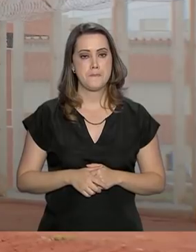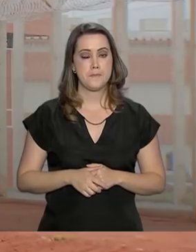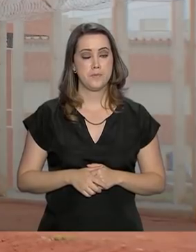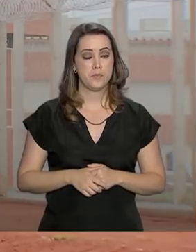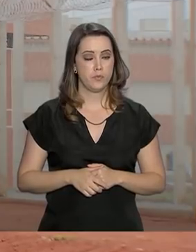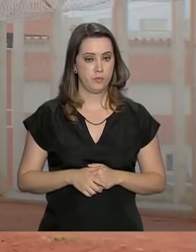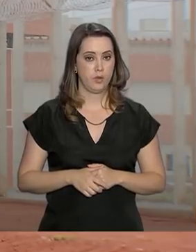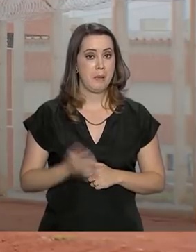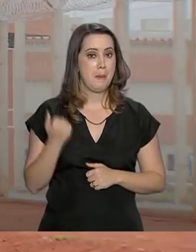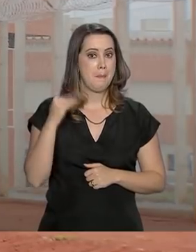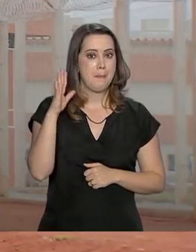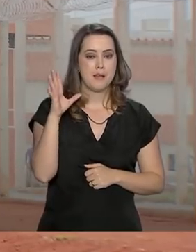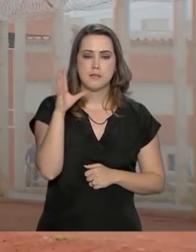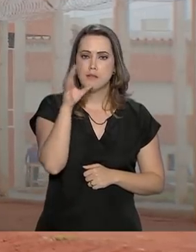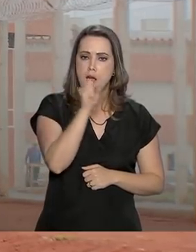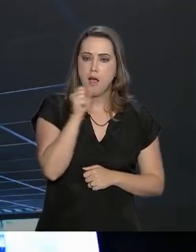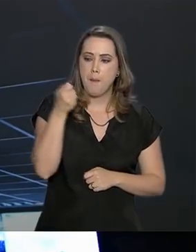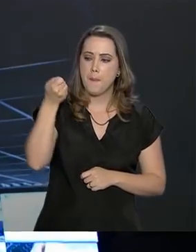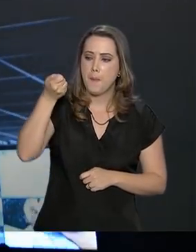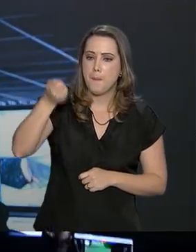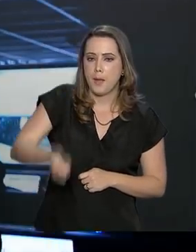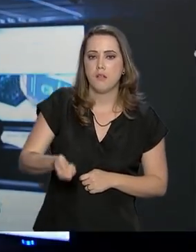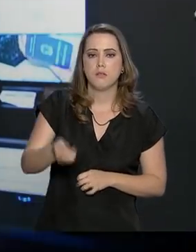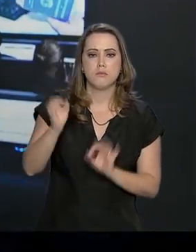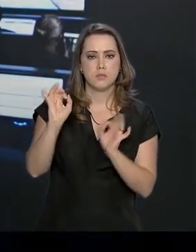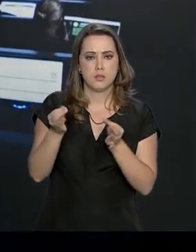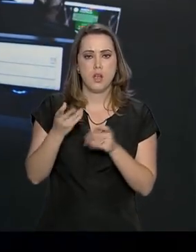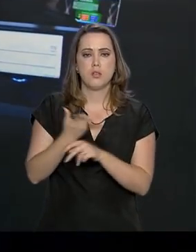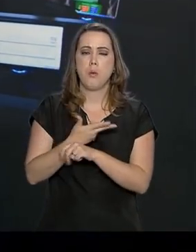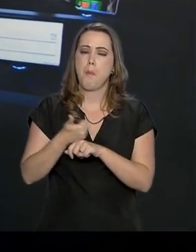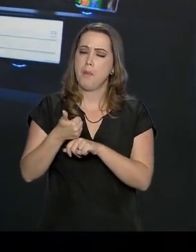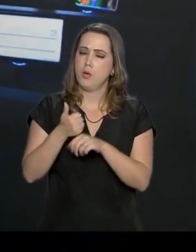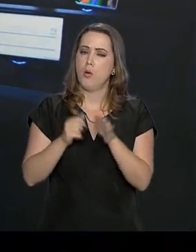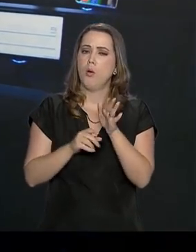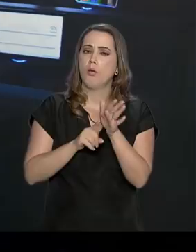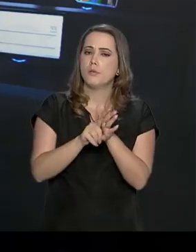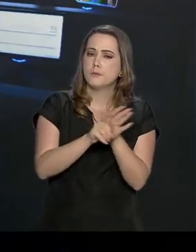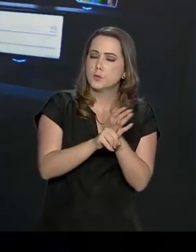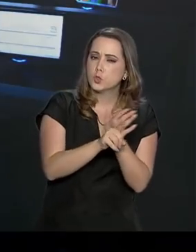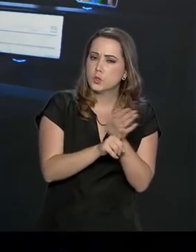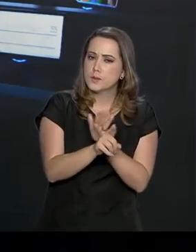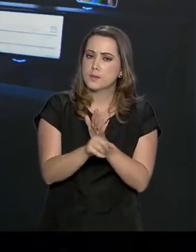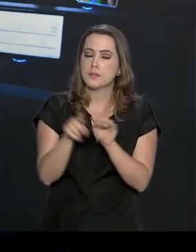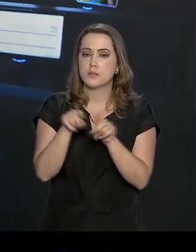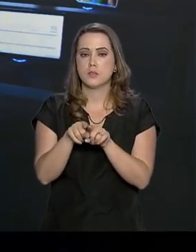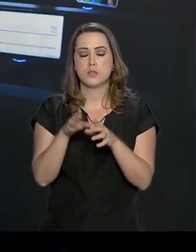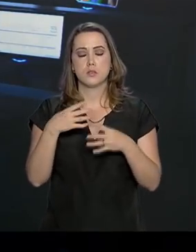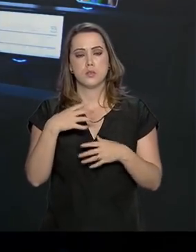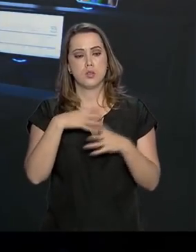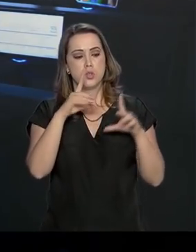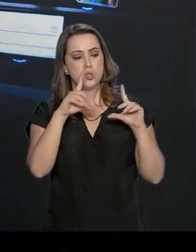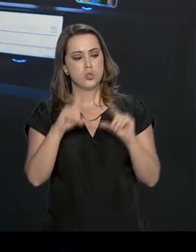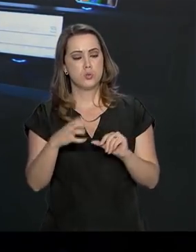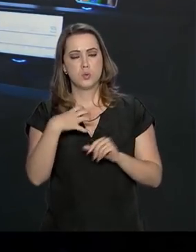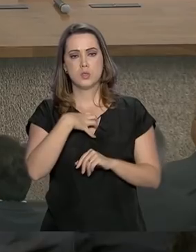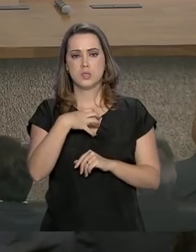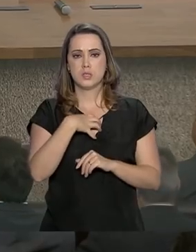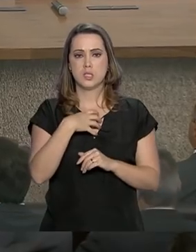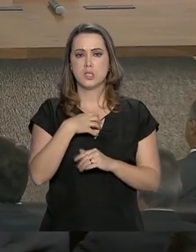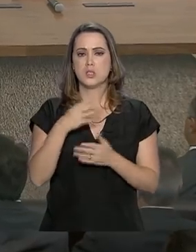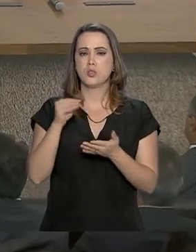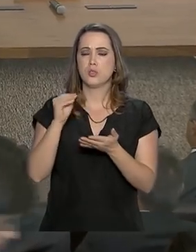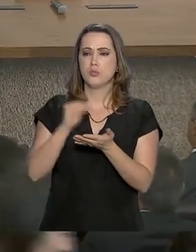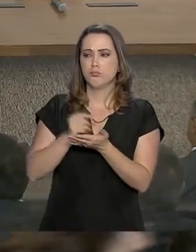agilidade no cumprimento de penas, melhorar as investigações e diminuir a sensação de impunidade no país.